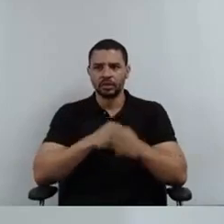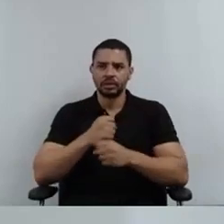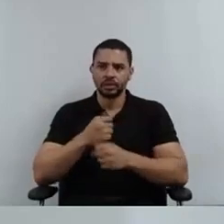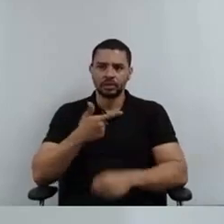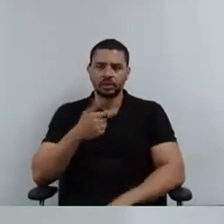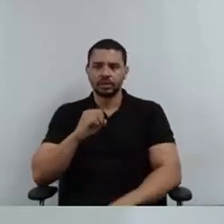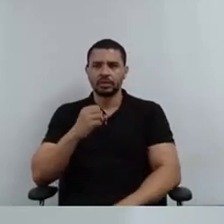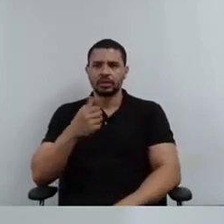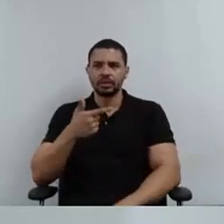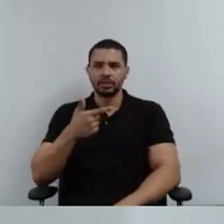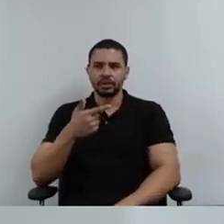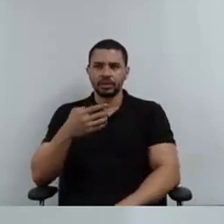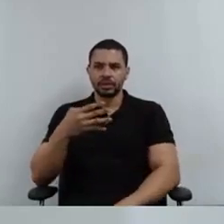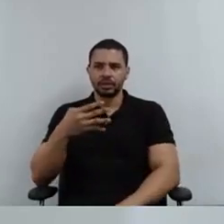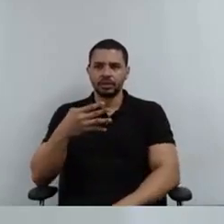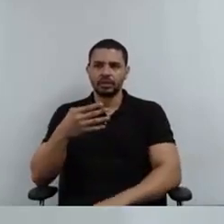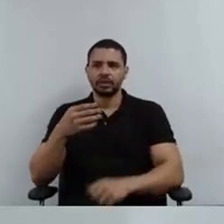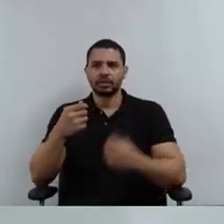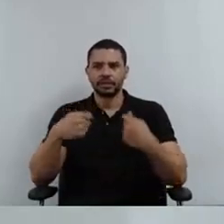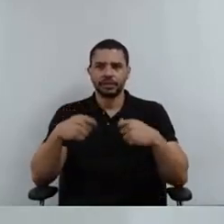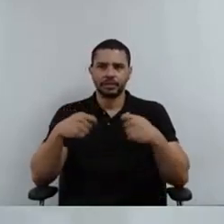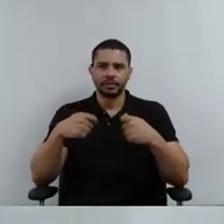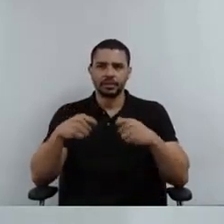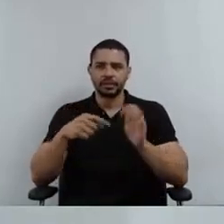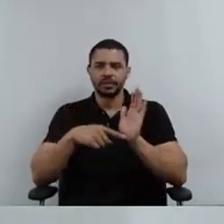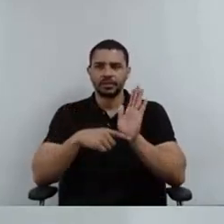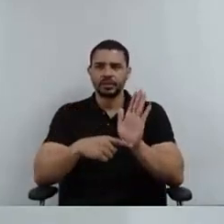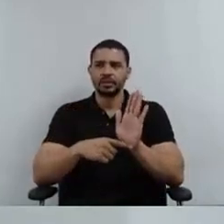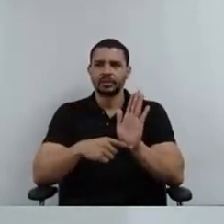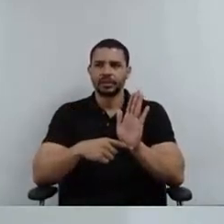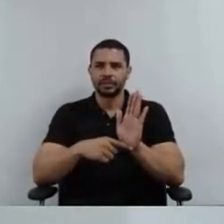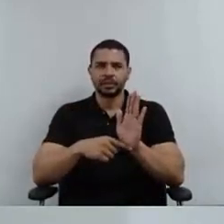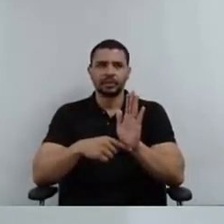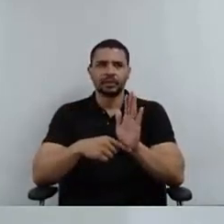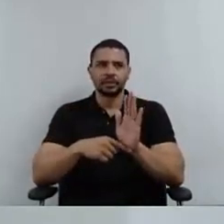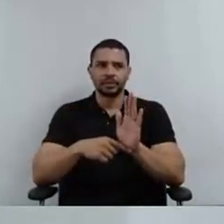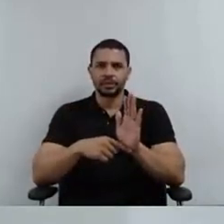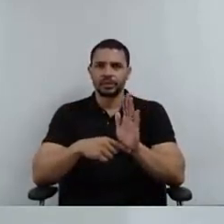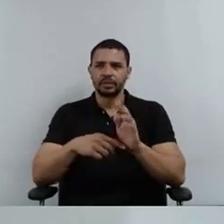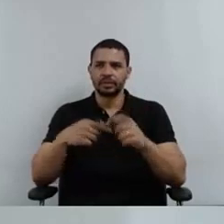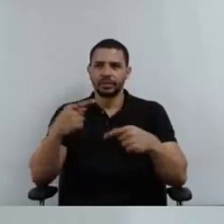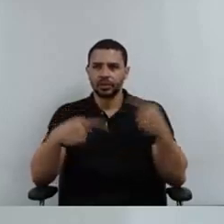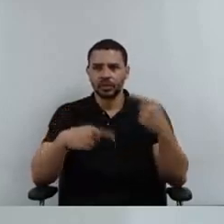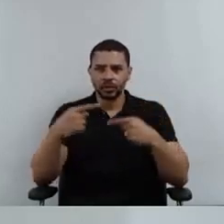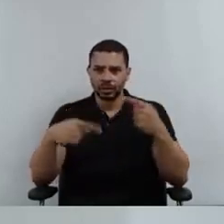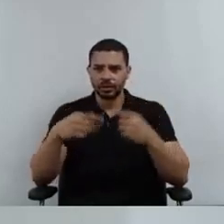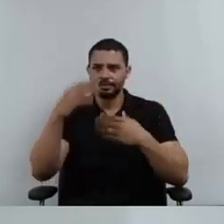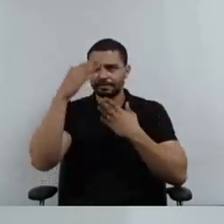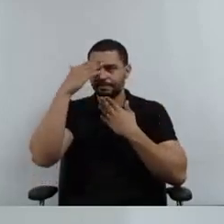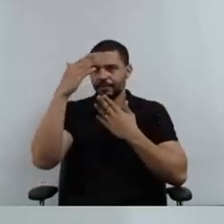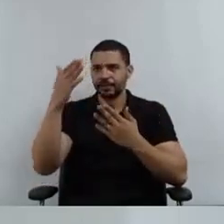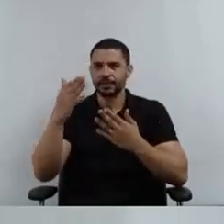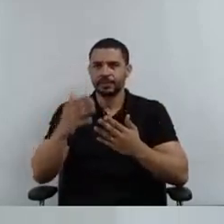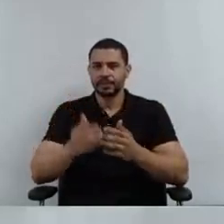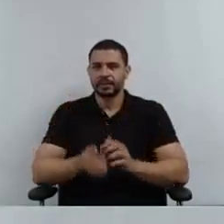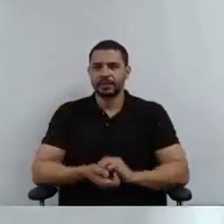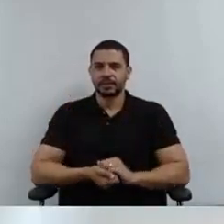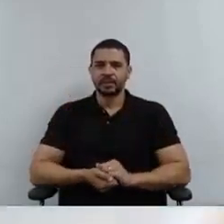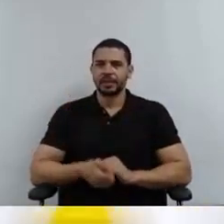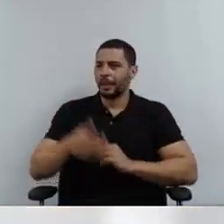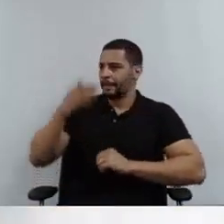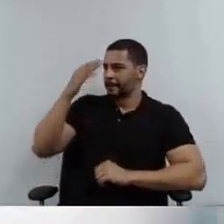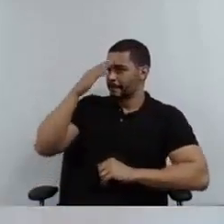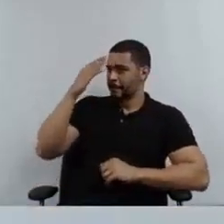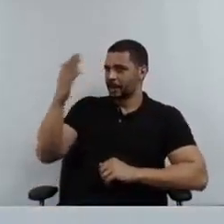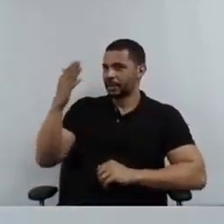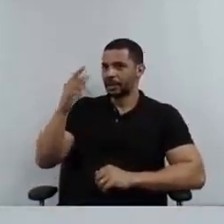para as contribuições que a gente possa vir a dar. É isto. Boas discussões ao colegiado. Obrigada pelo espaço. Obrigado, Cristina. Acho que alguns